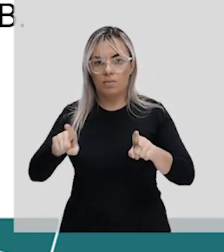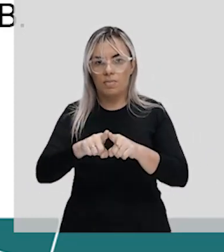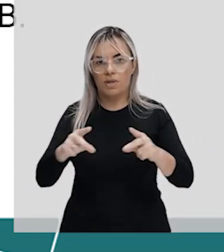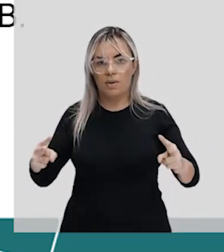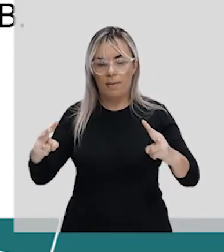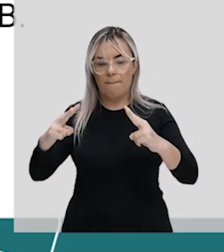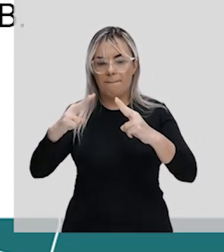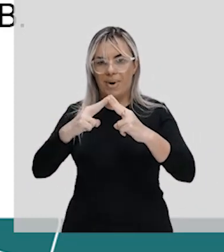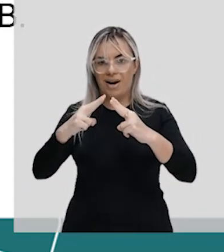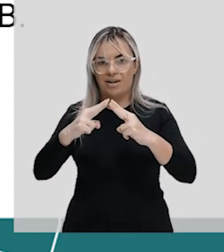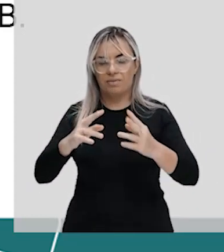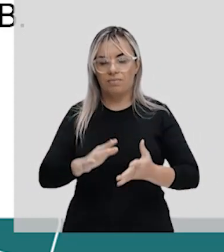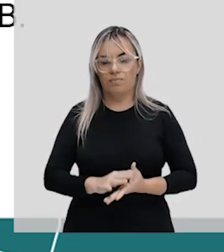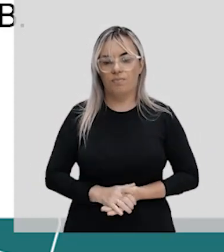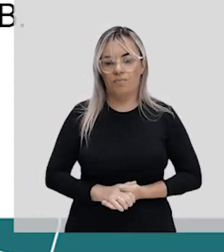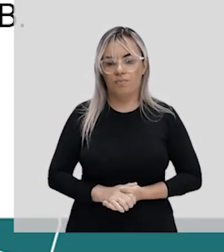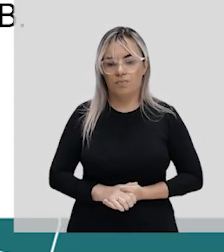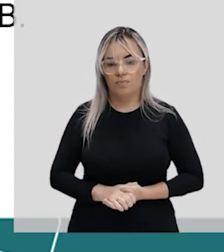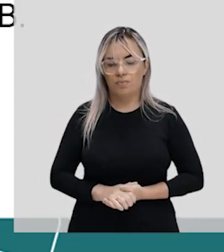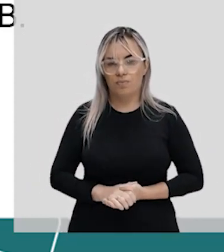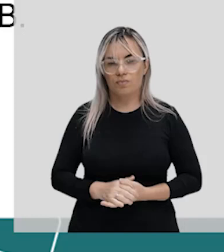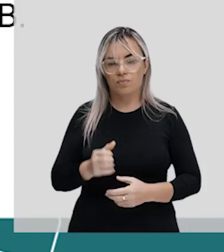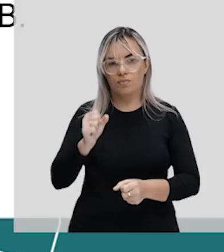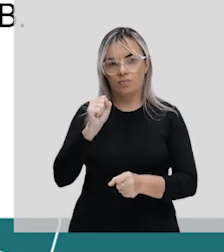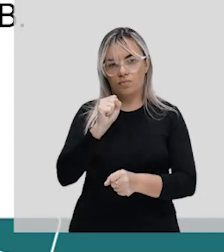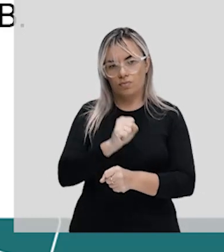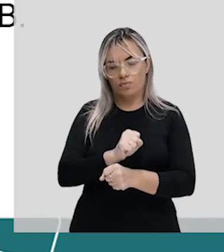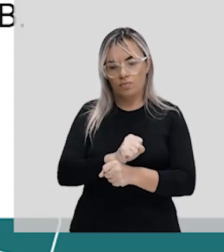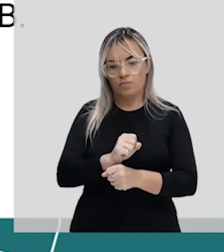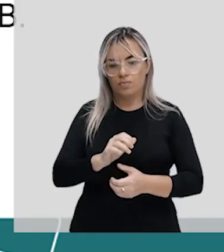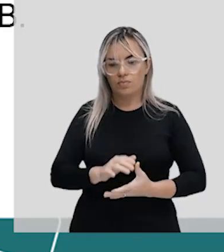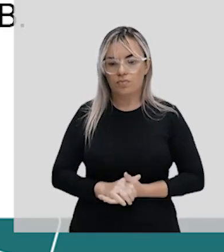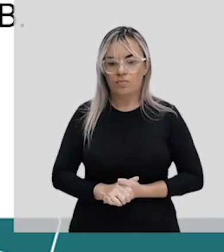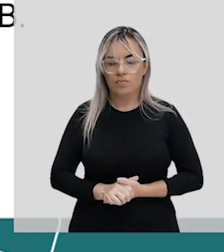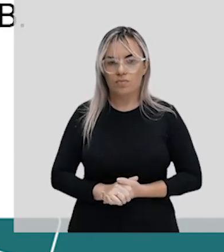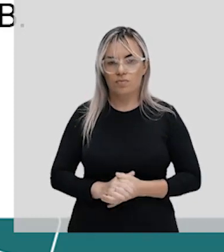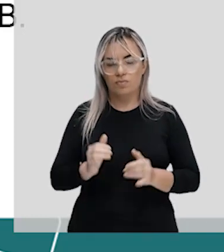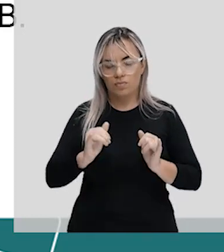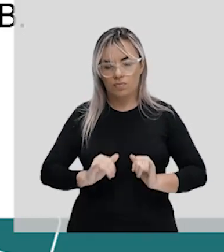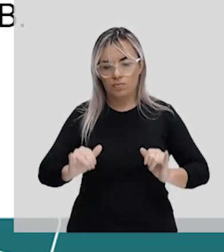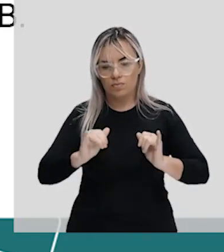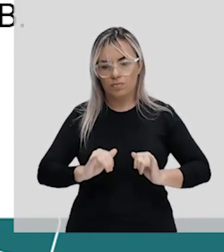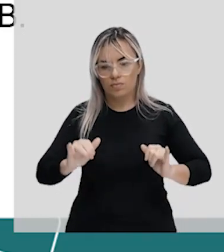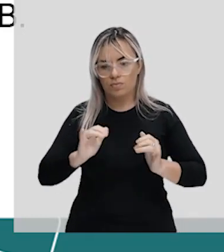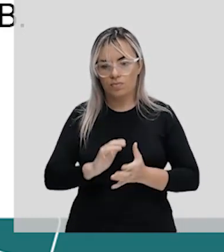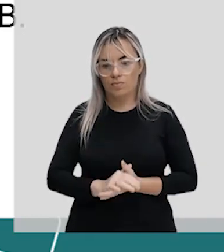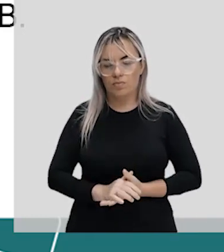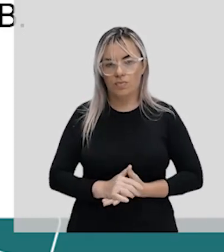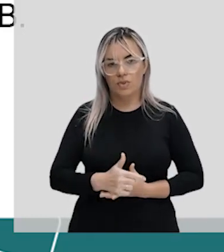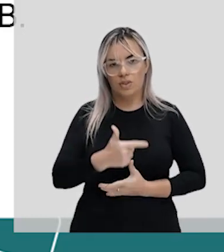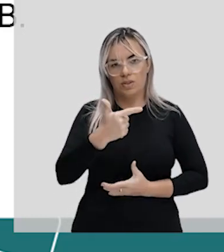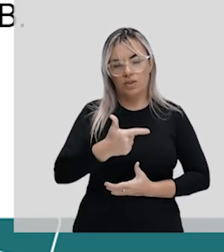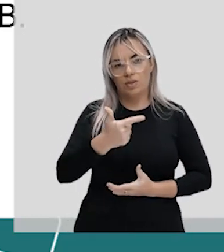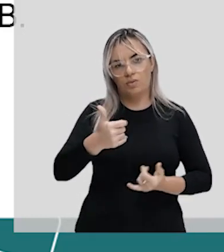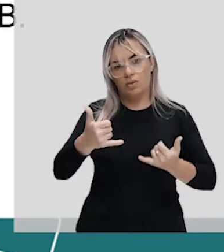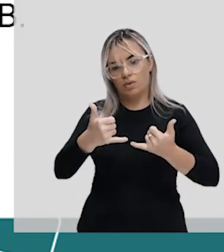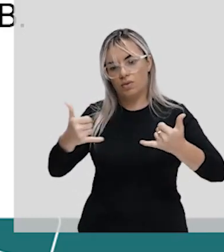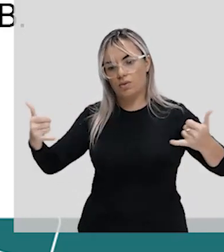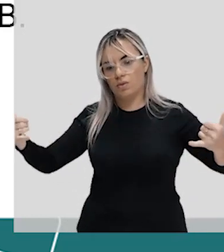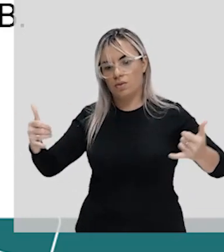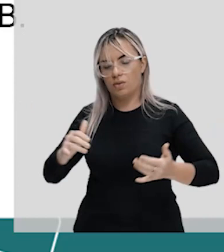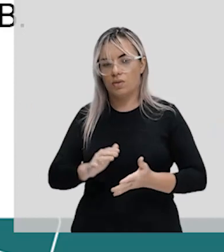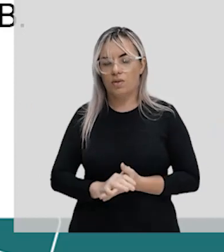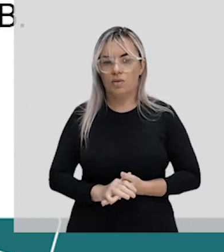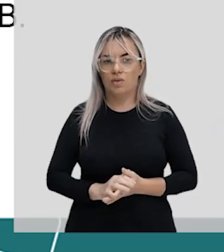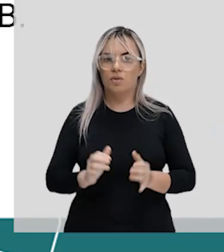só, eu só parei aqui, né, nessa informação aqui já na segunda linha e ele já deu